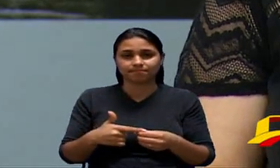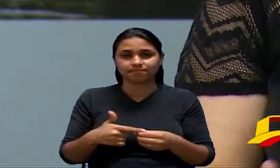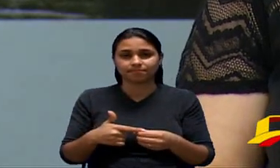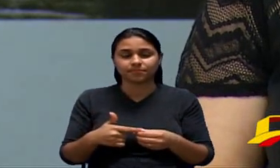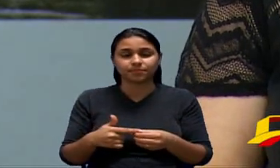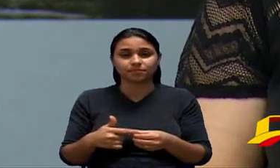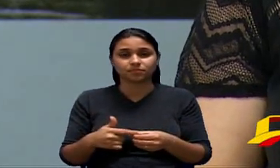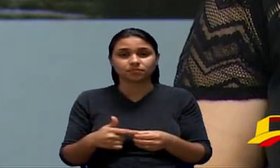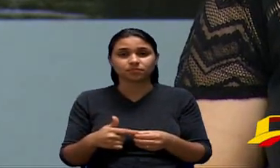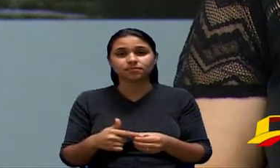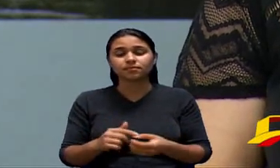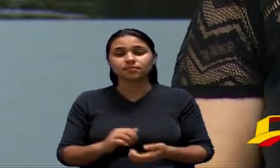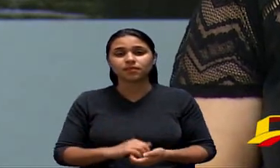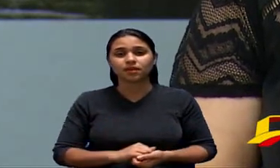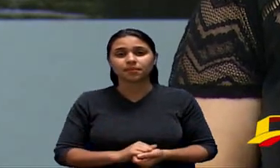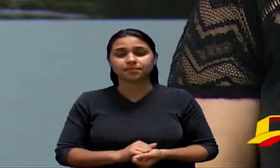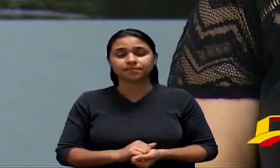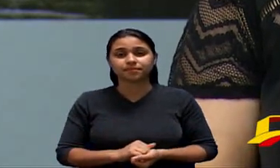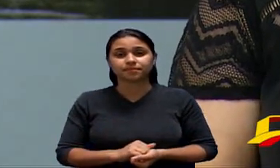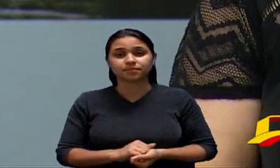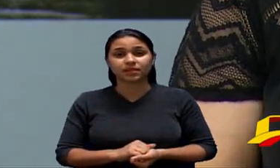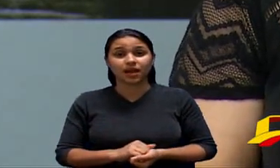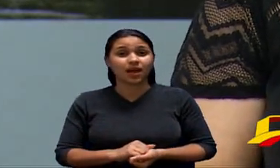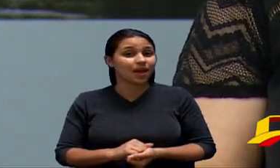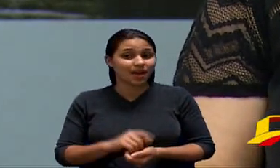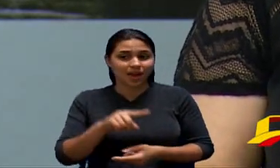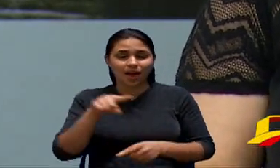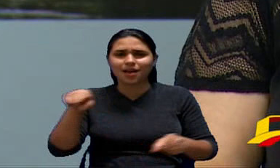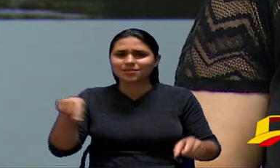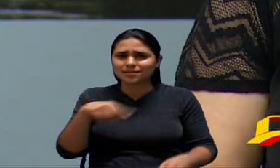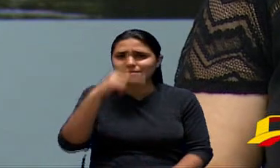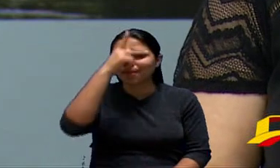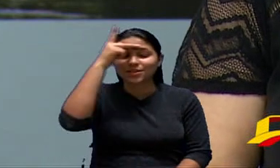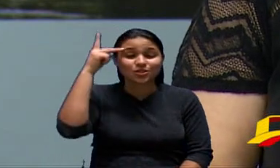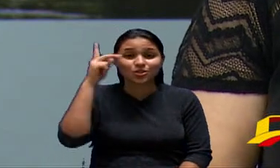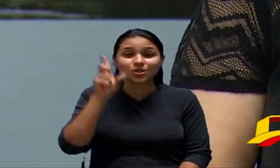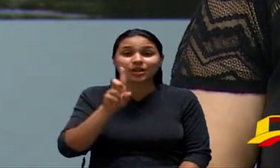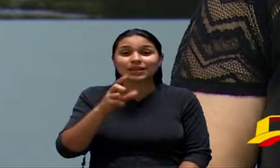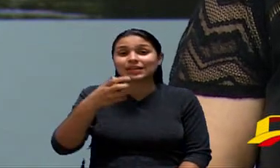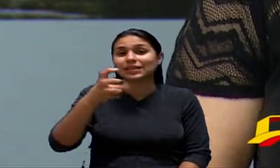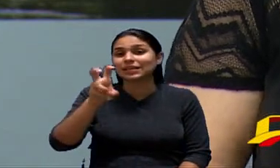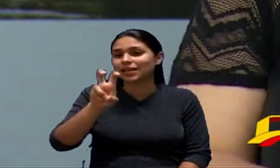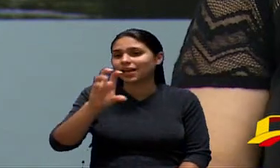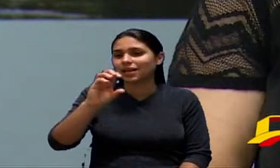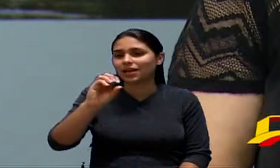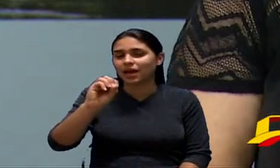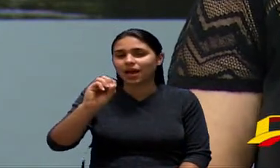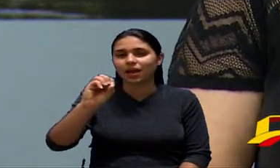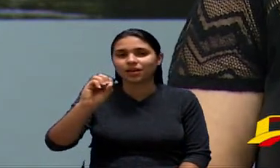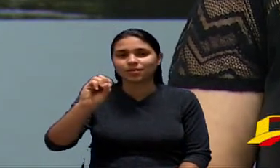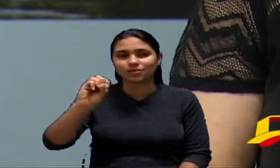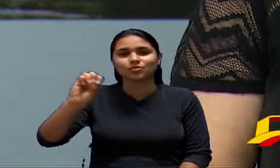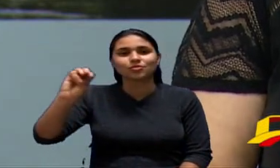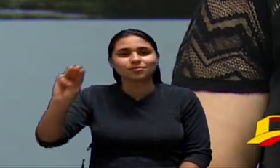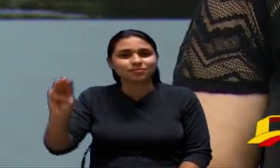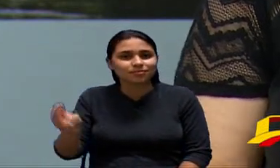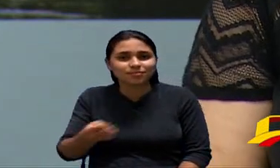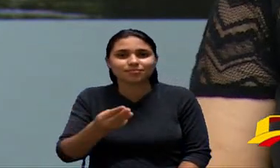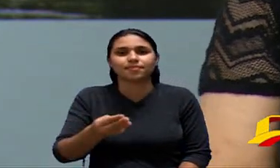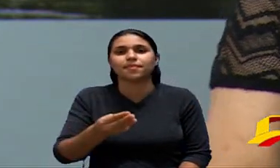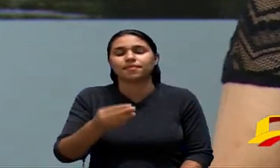mantém o sindicato 500 mil empregos a nível Brasil